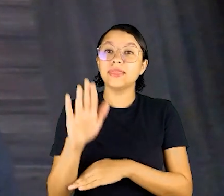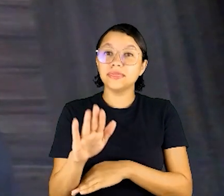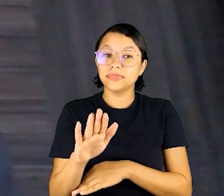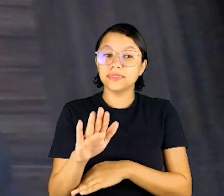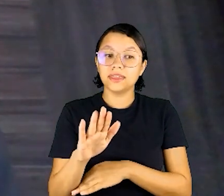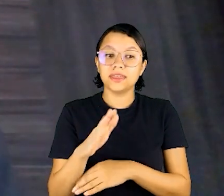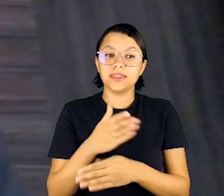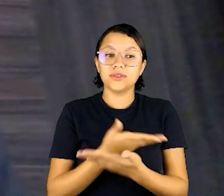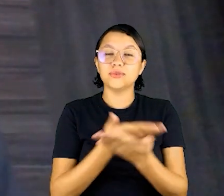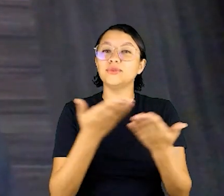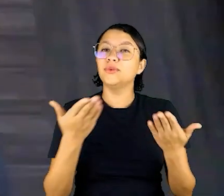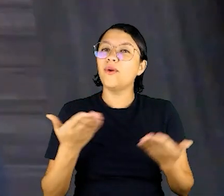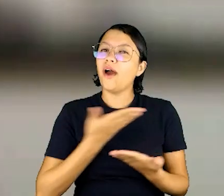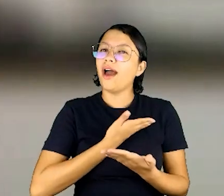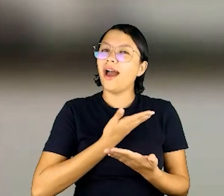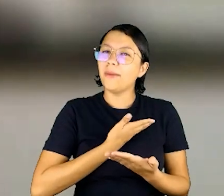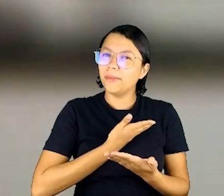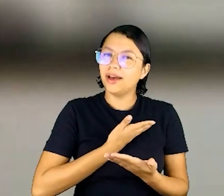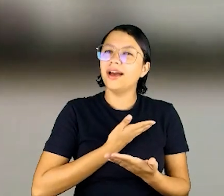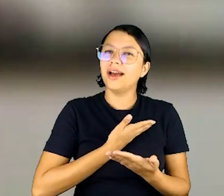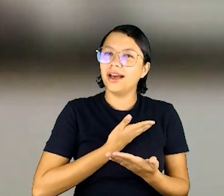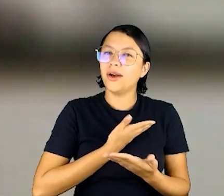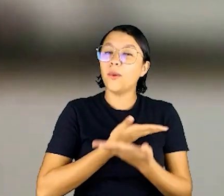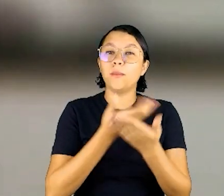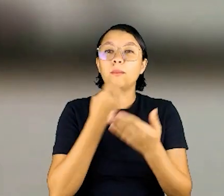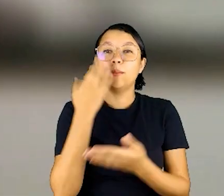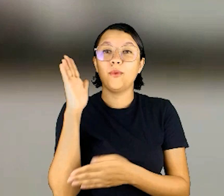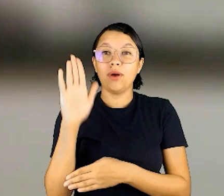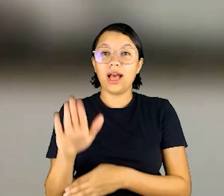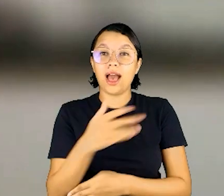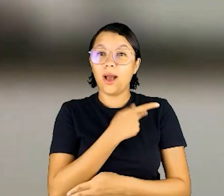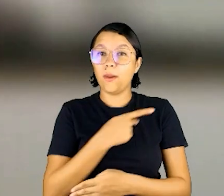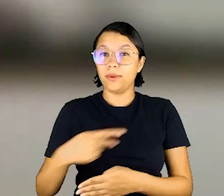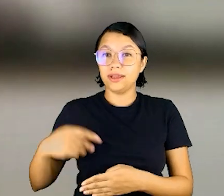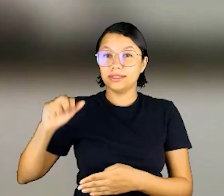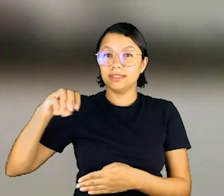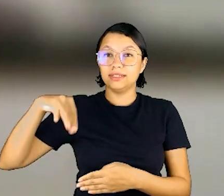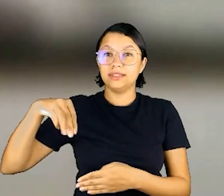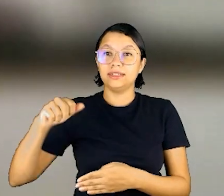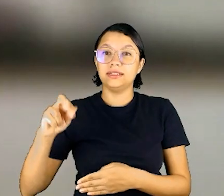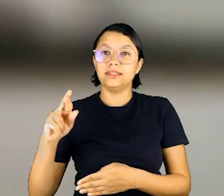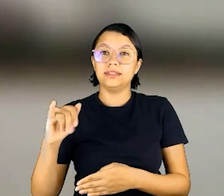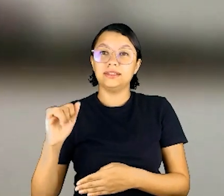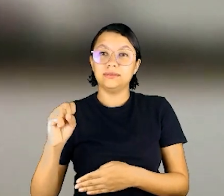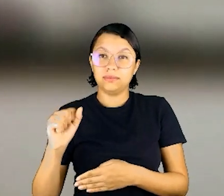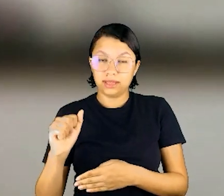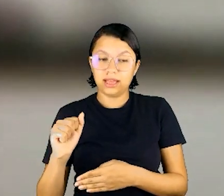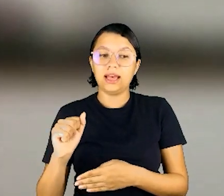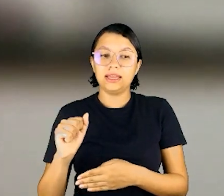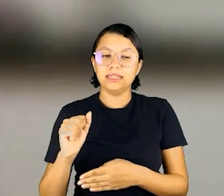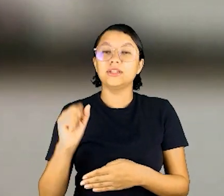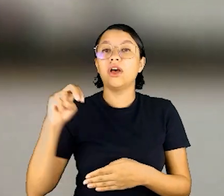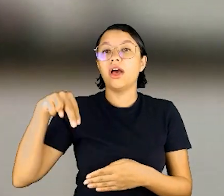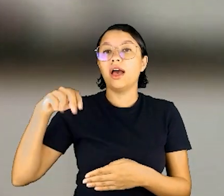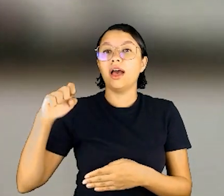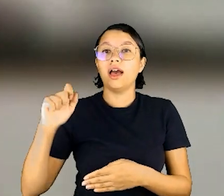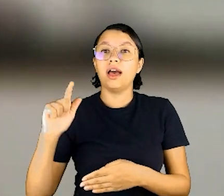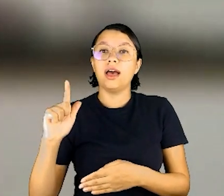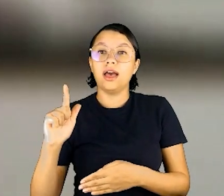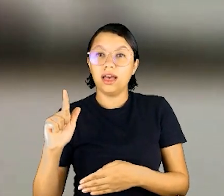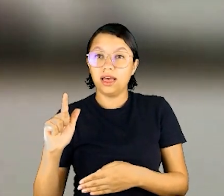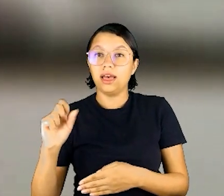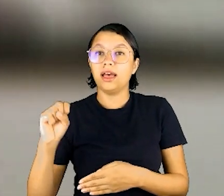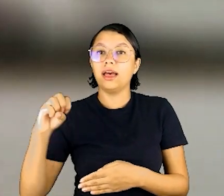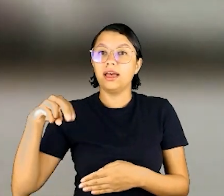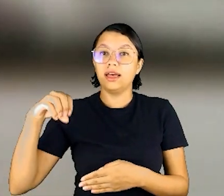Boa tarde, meus caros colegas, amigos. Boa tarde, presidente. Marisa Santos, doutor Nelson